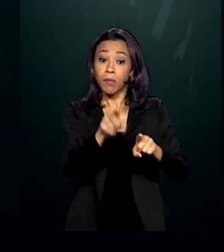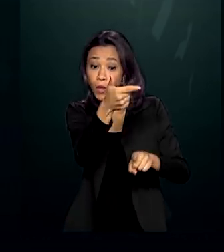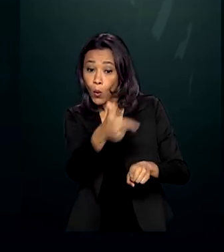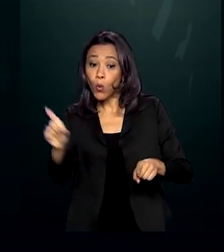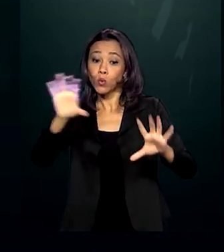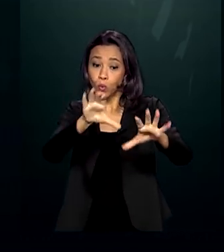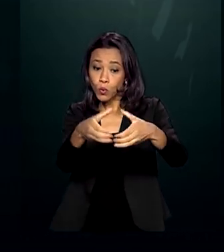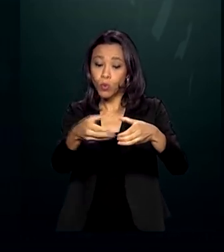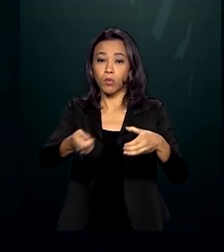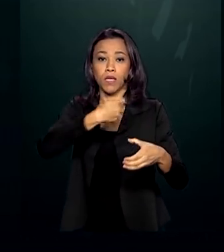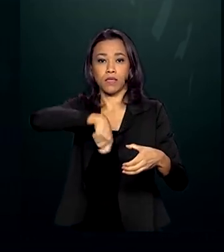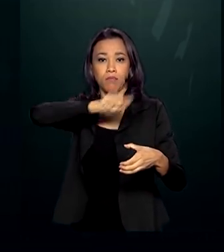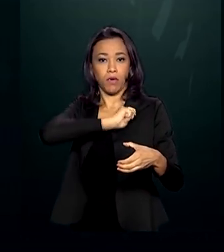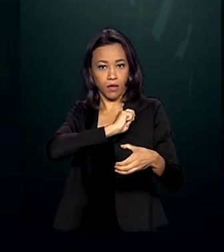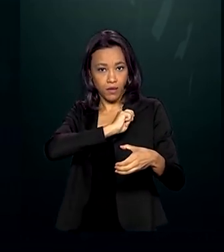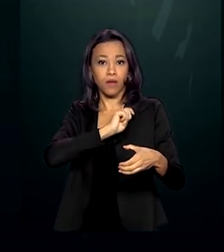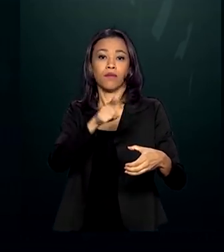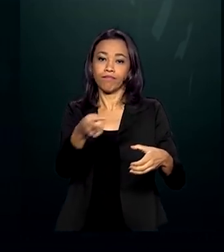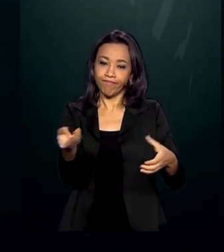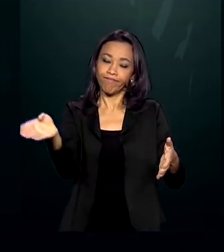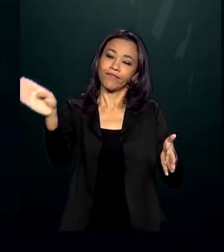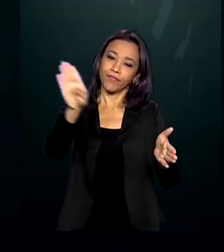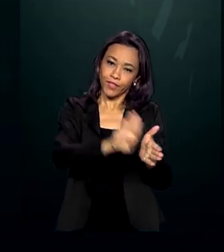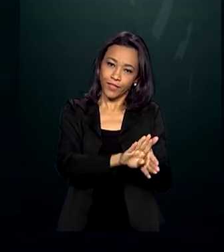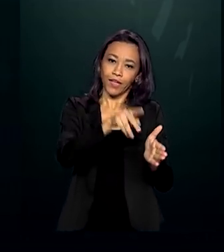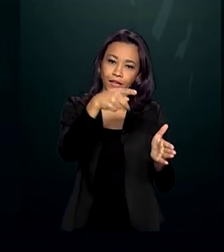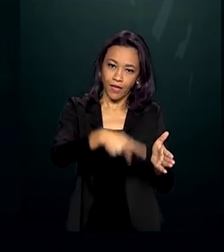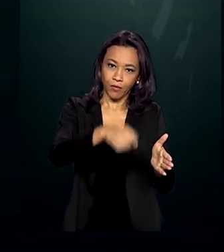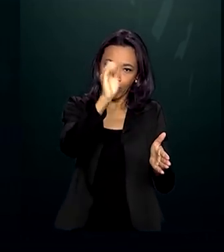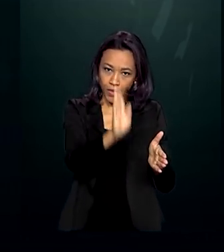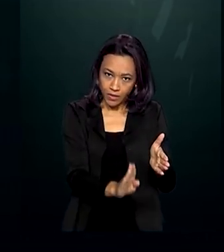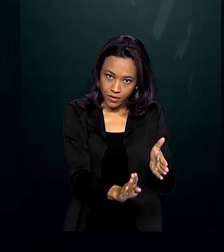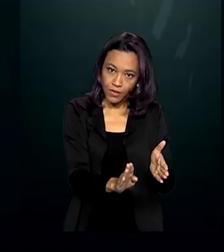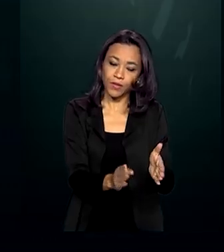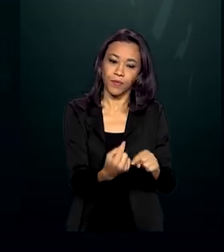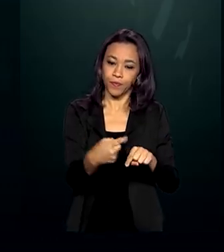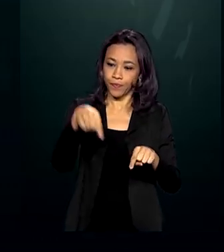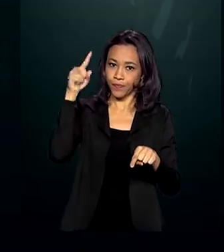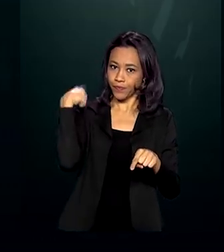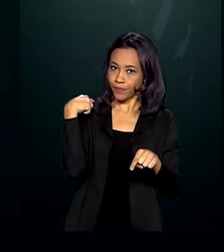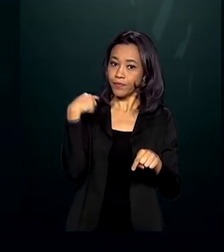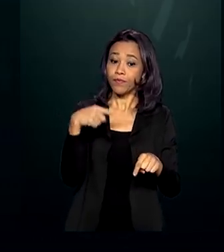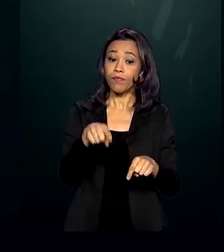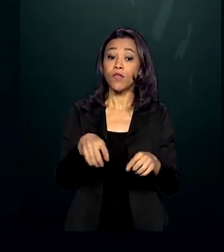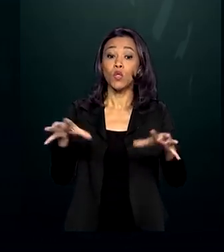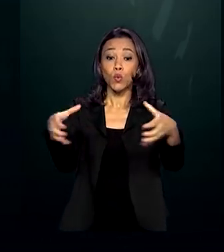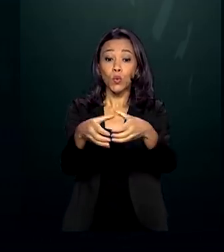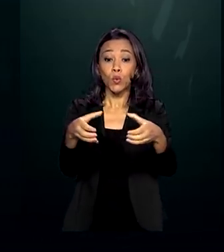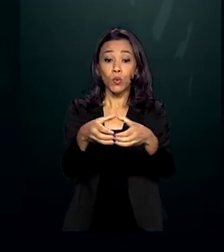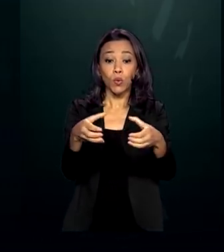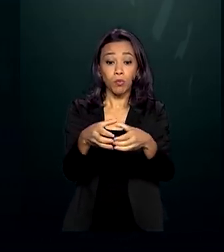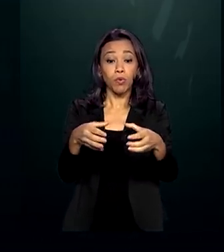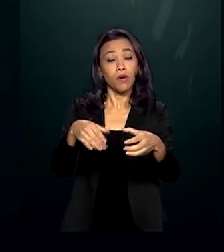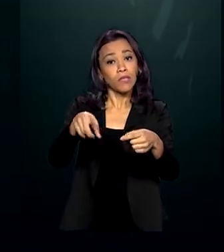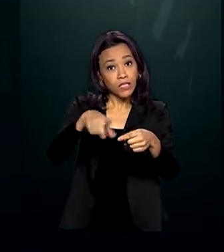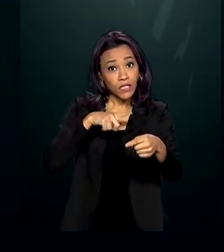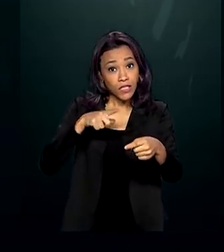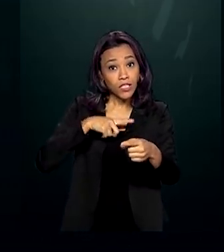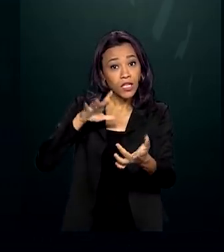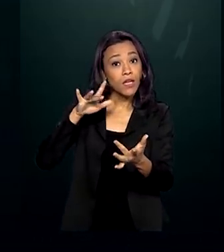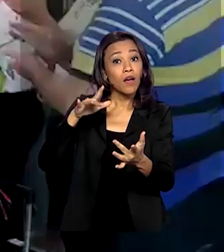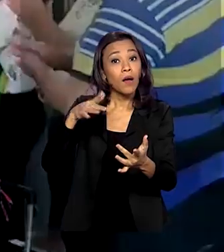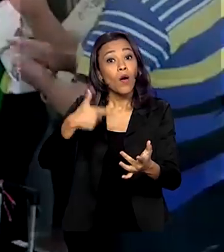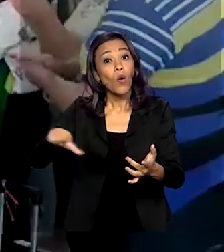Espanha, embarcaram de volta ao Brasil neste final de semana, no grupo 23 menores de idade que faziam intercâmbio